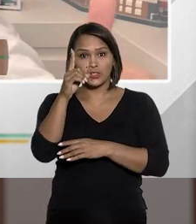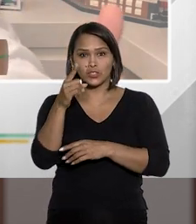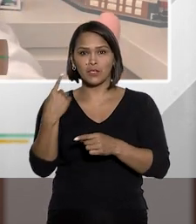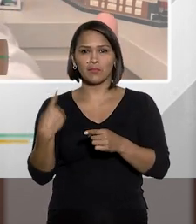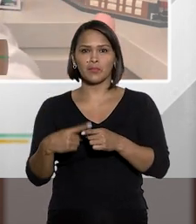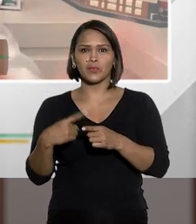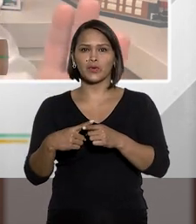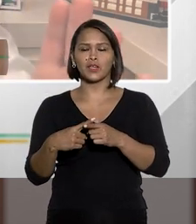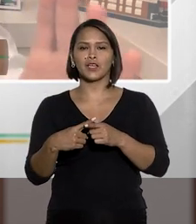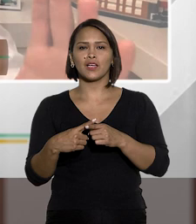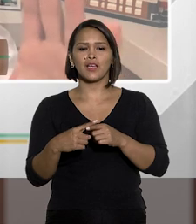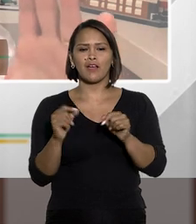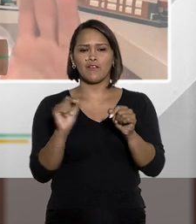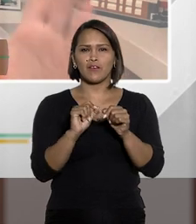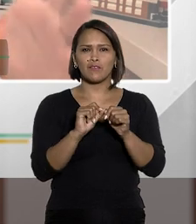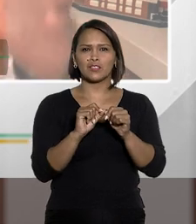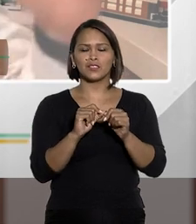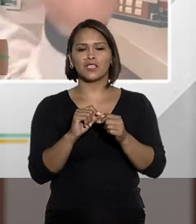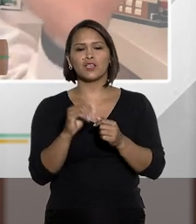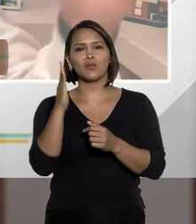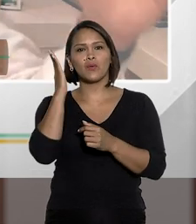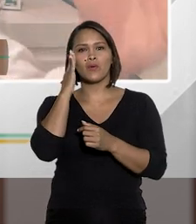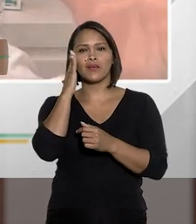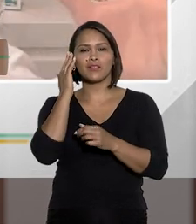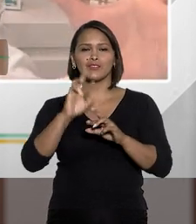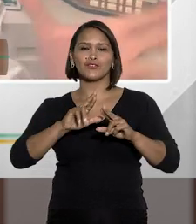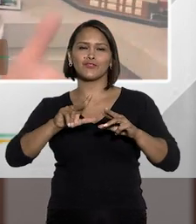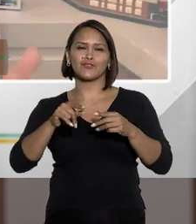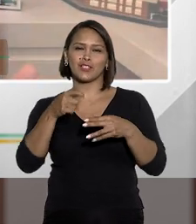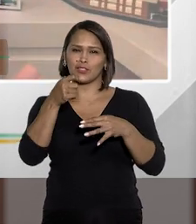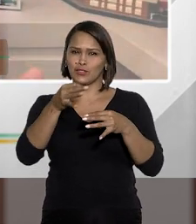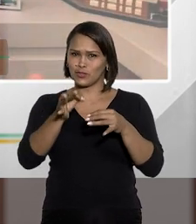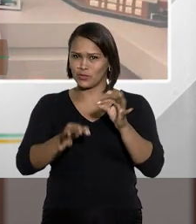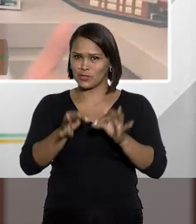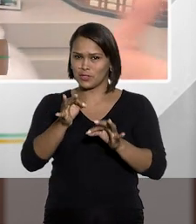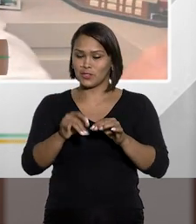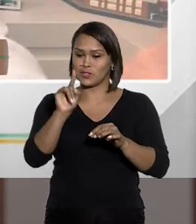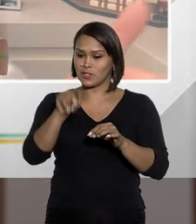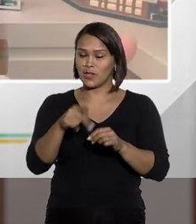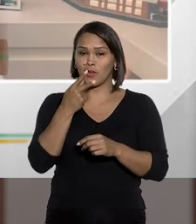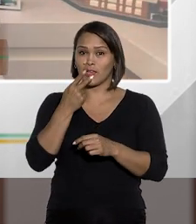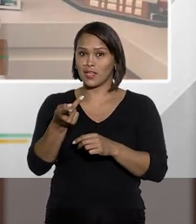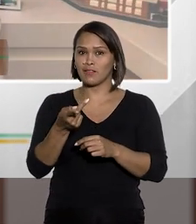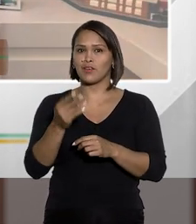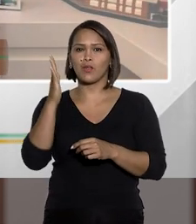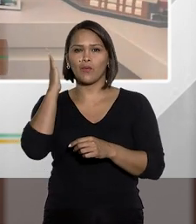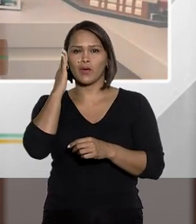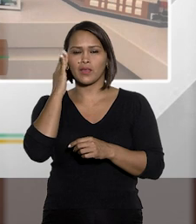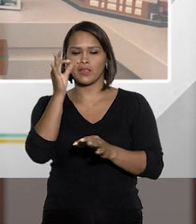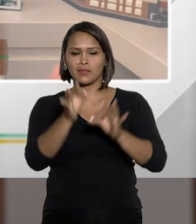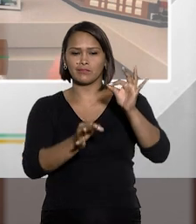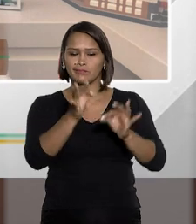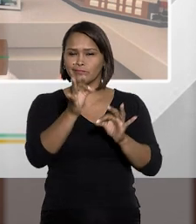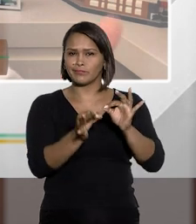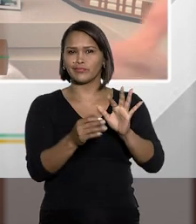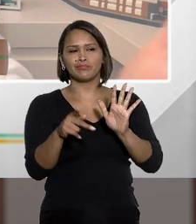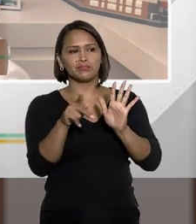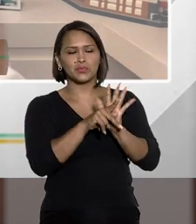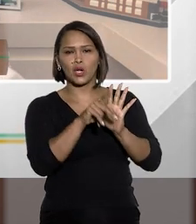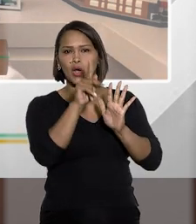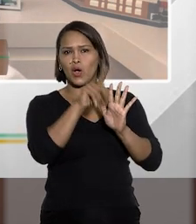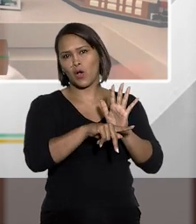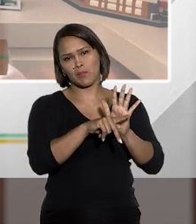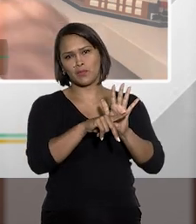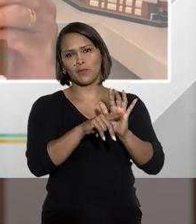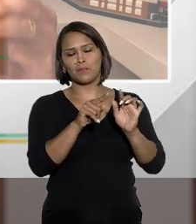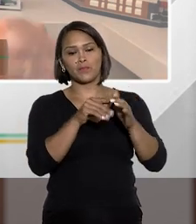era dia, porque ele estava fazendo uma interpretação jurídica. Seria o que o Rogério falou, uma interpretação teratológica.